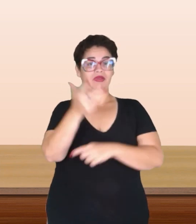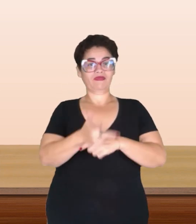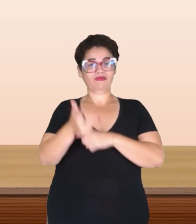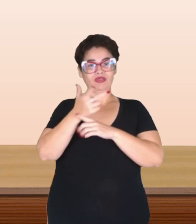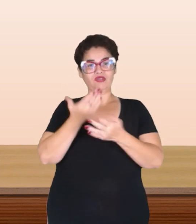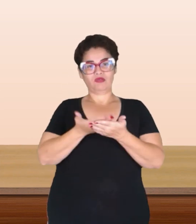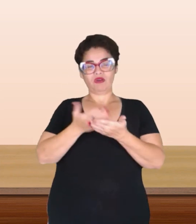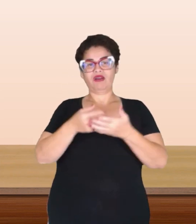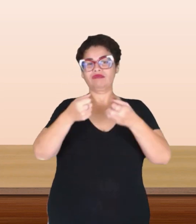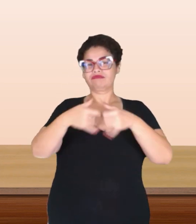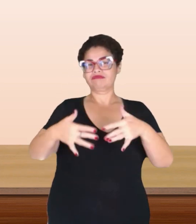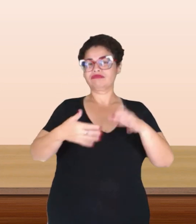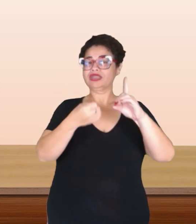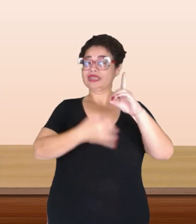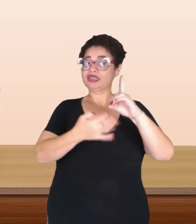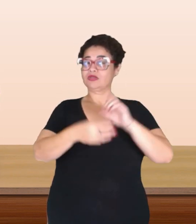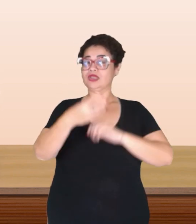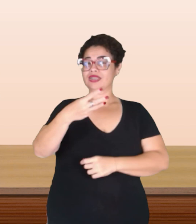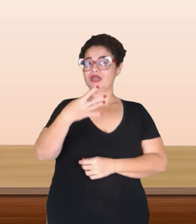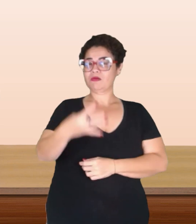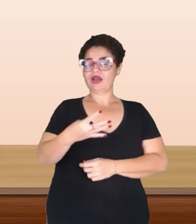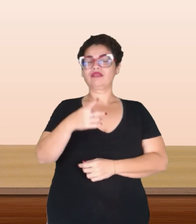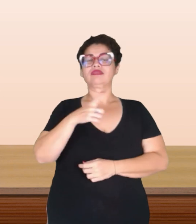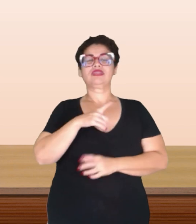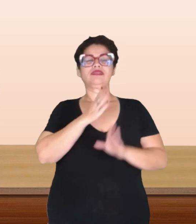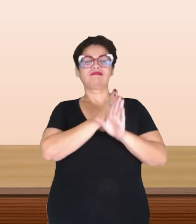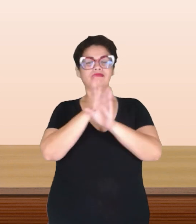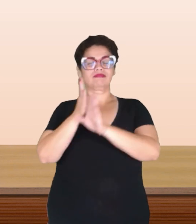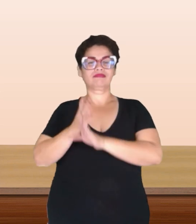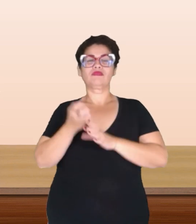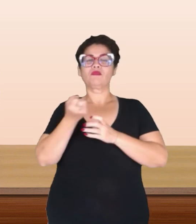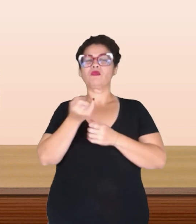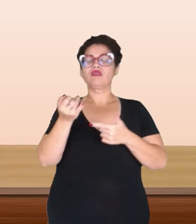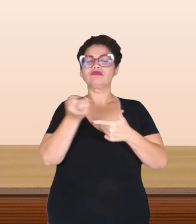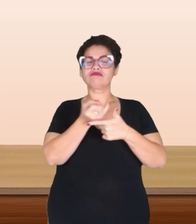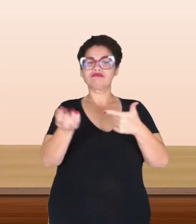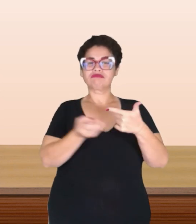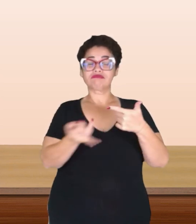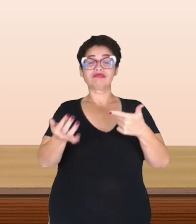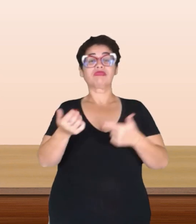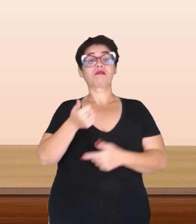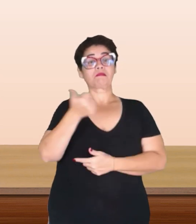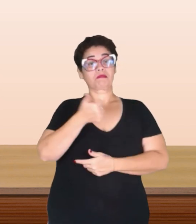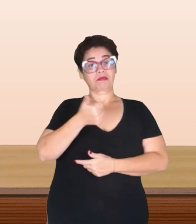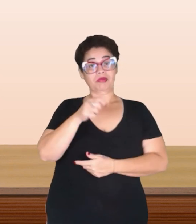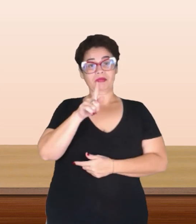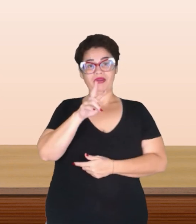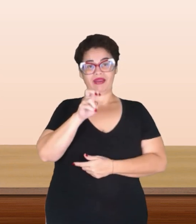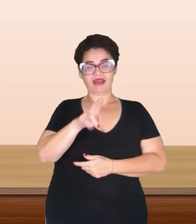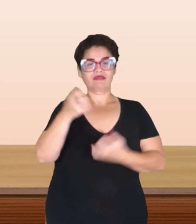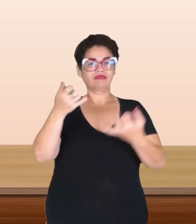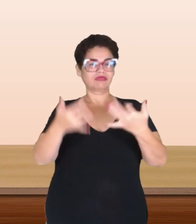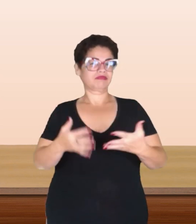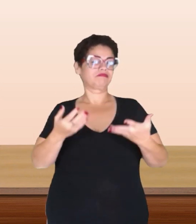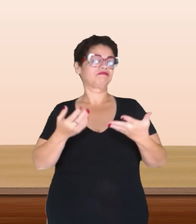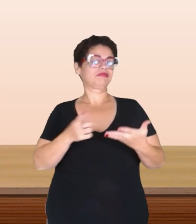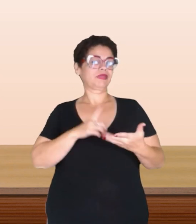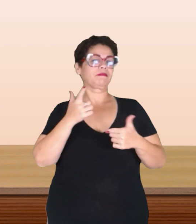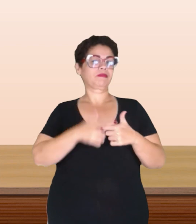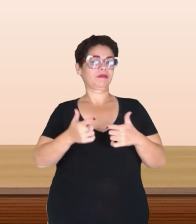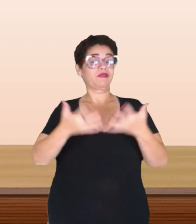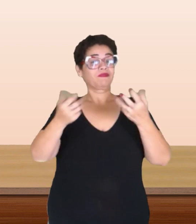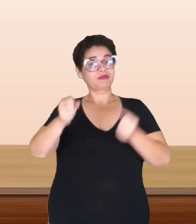-aula aborda o descritor 34. Identificar um sistema de equações do primeiro grau que expressa um